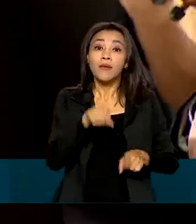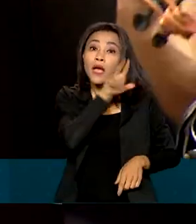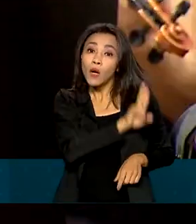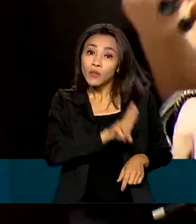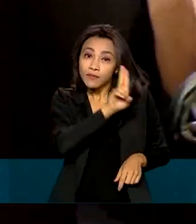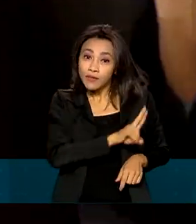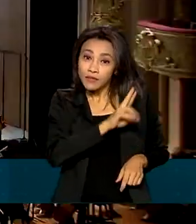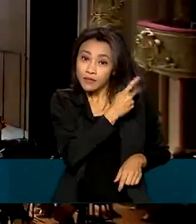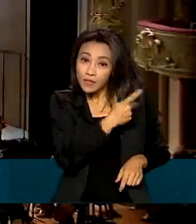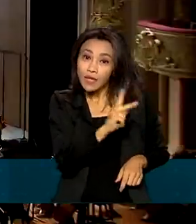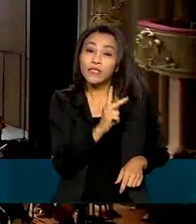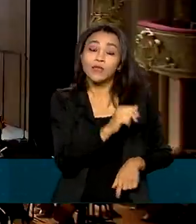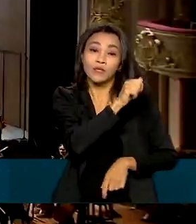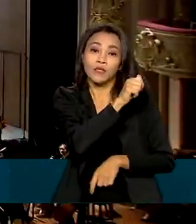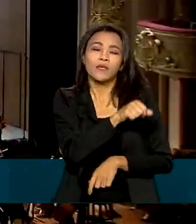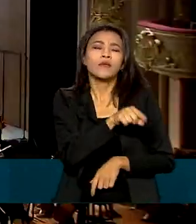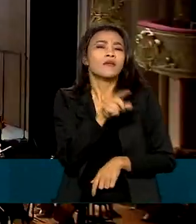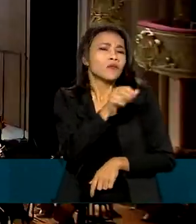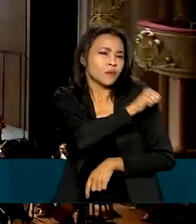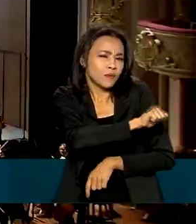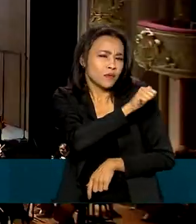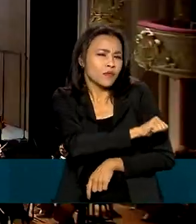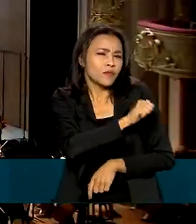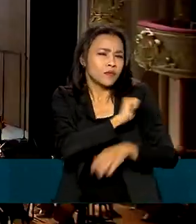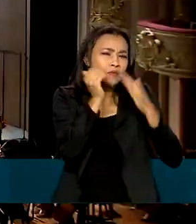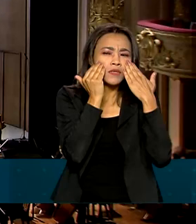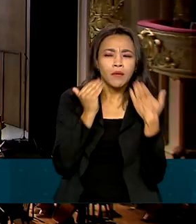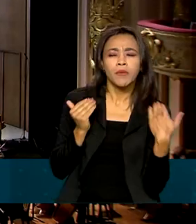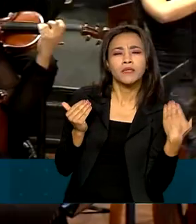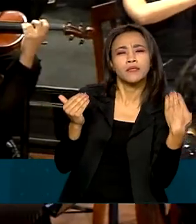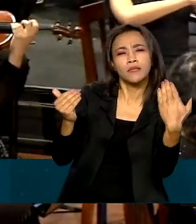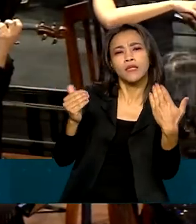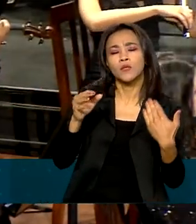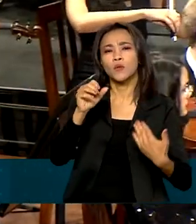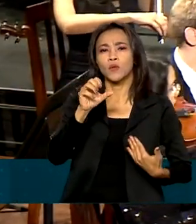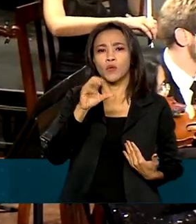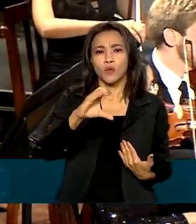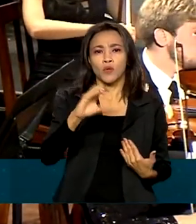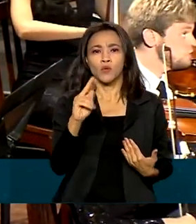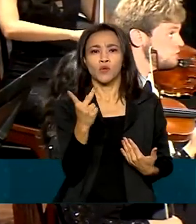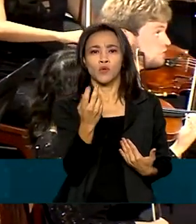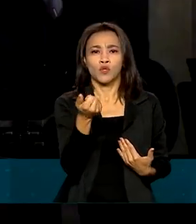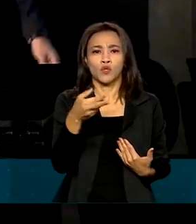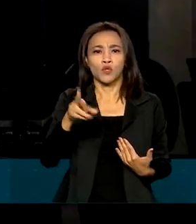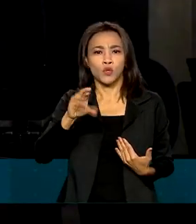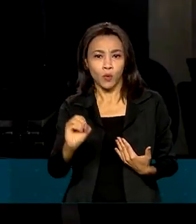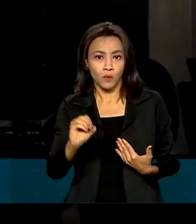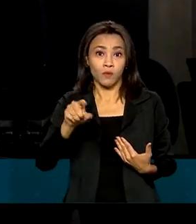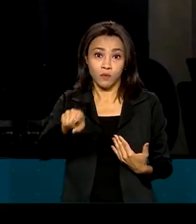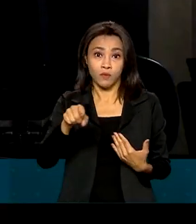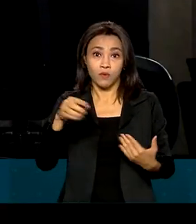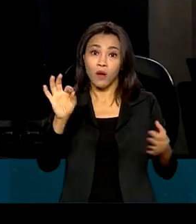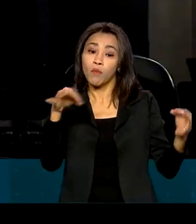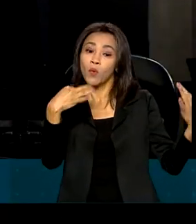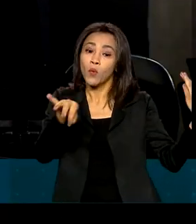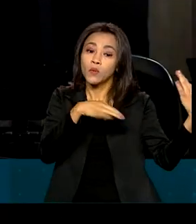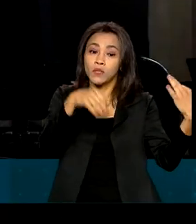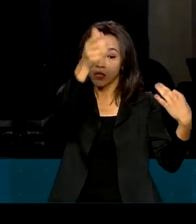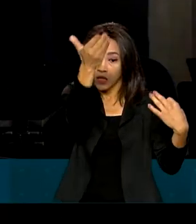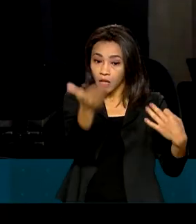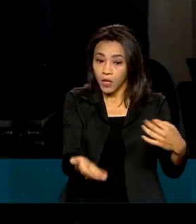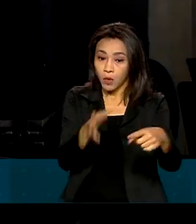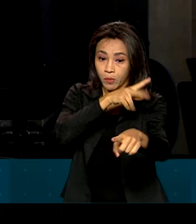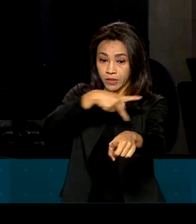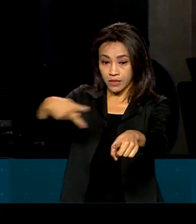Fluminense também se apresentou, interpretando o Choro 6, de Heitor Villa-Lobos. O presidente da EBC, Glenn